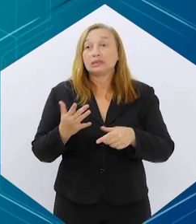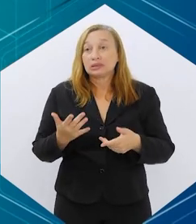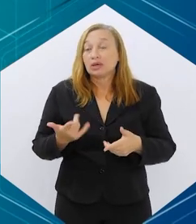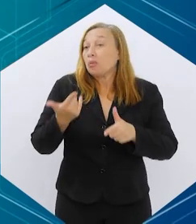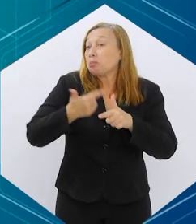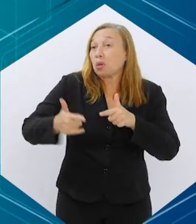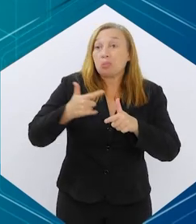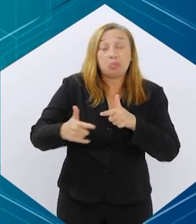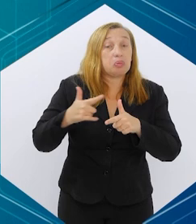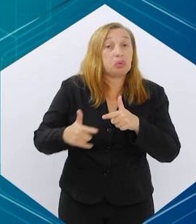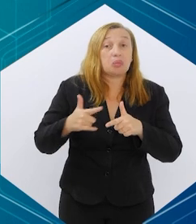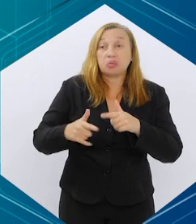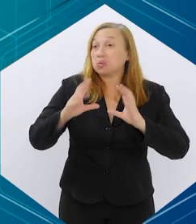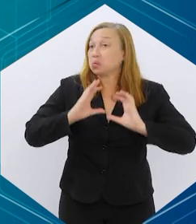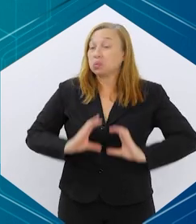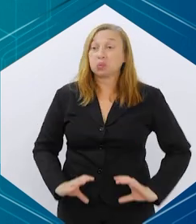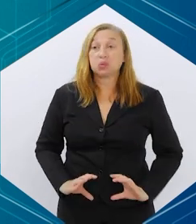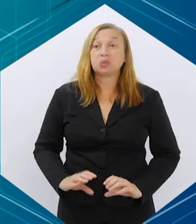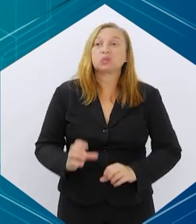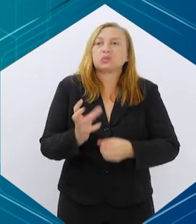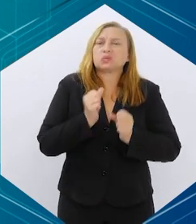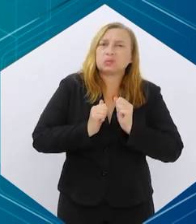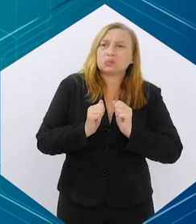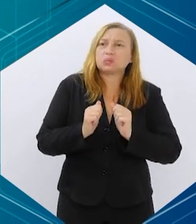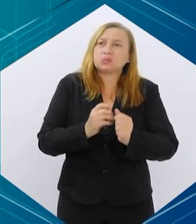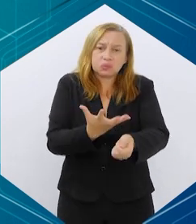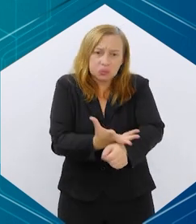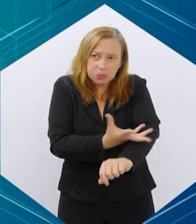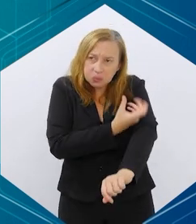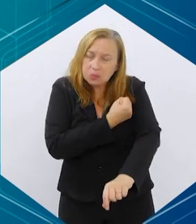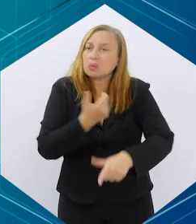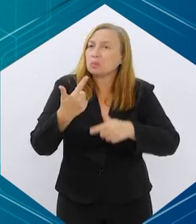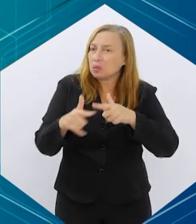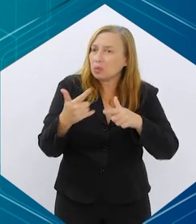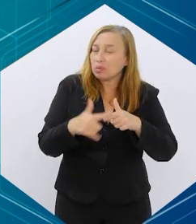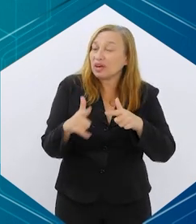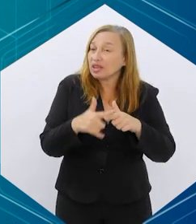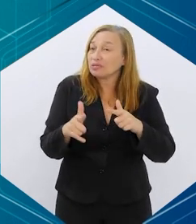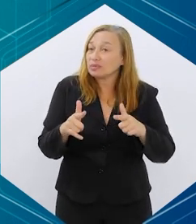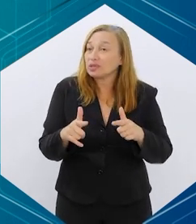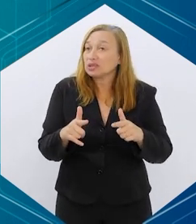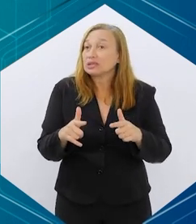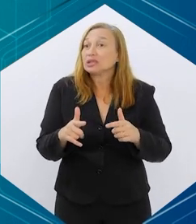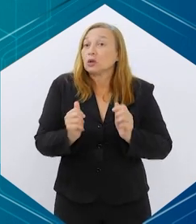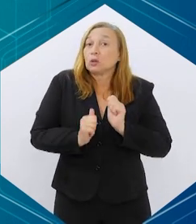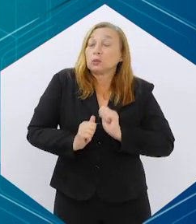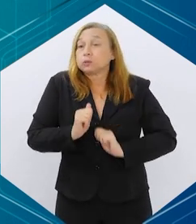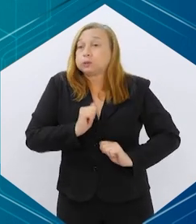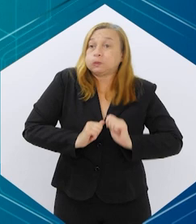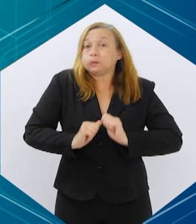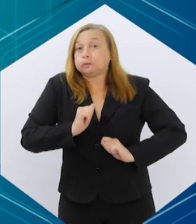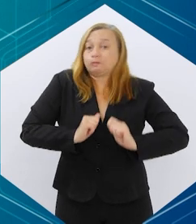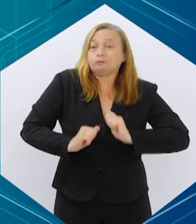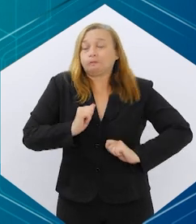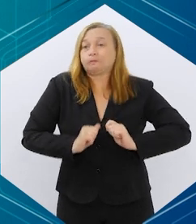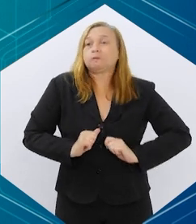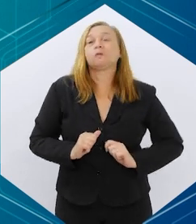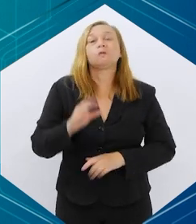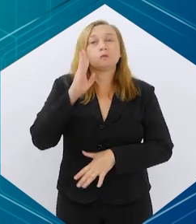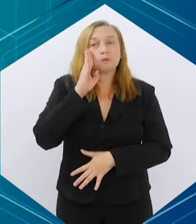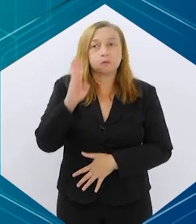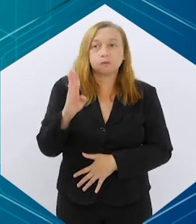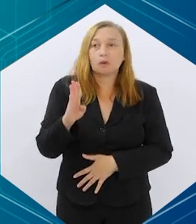imagem, com mais problema comportamental, emocional, e isso gera uma frustração também,